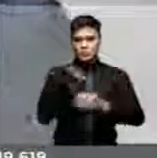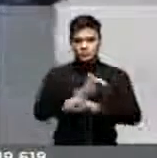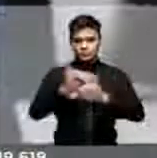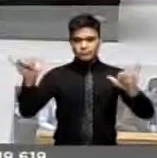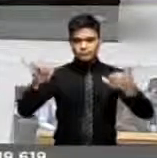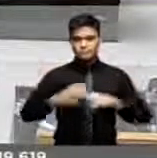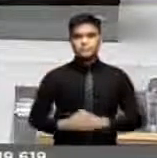Deputado.